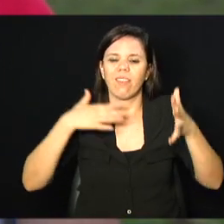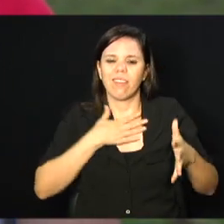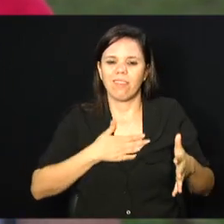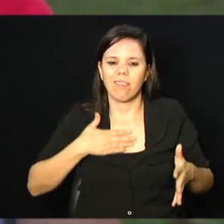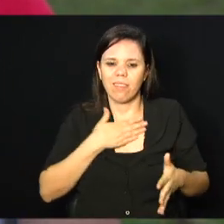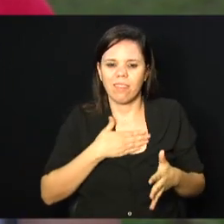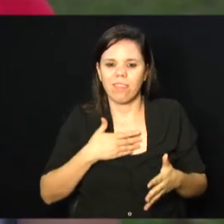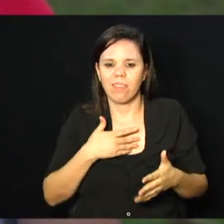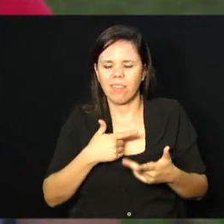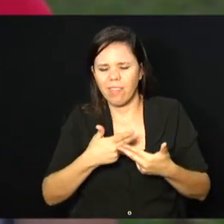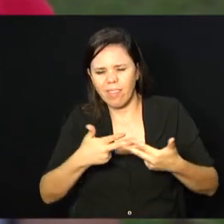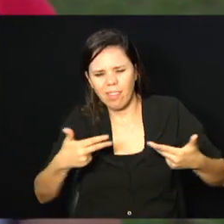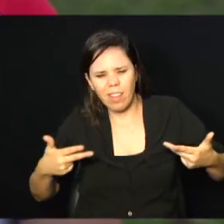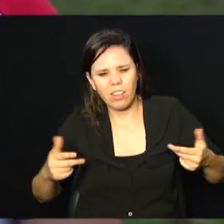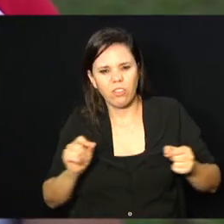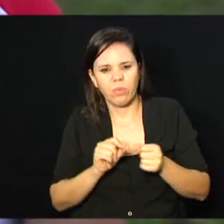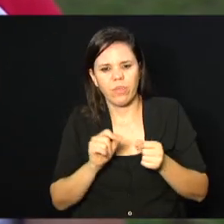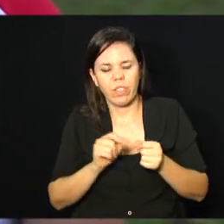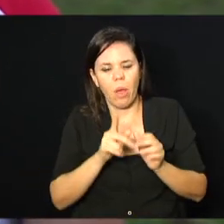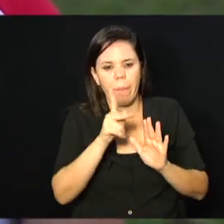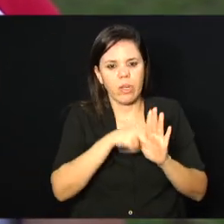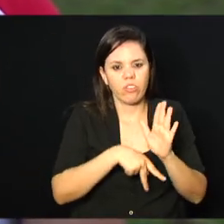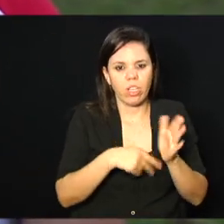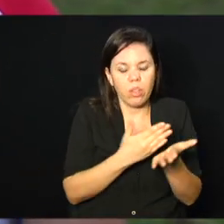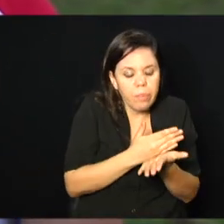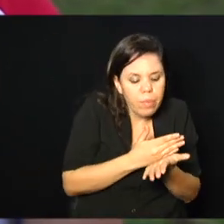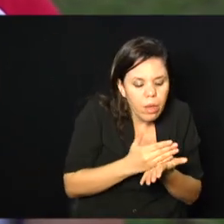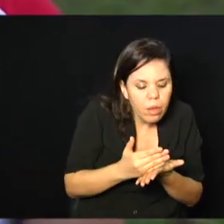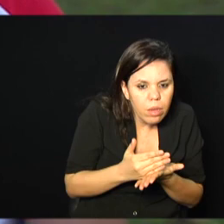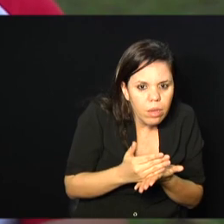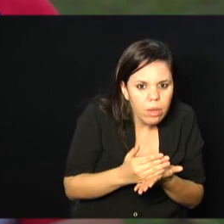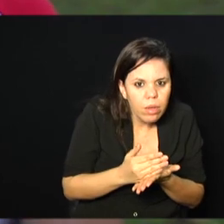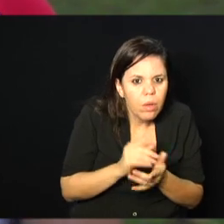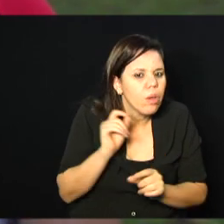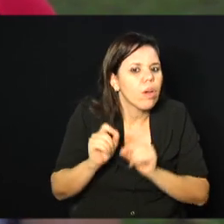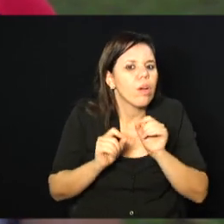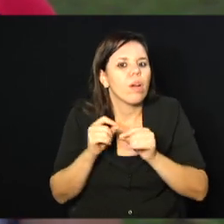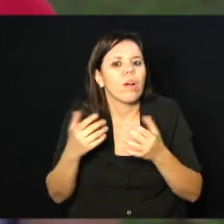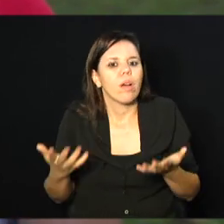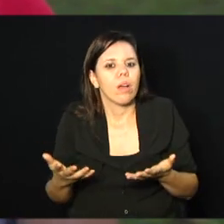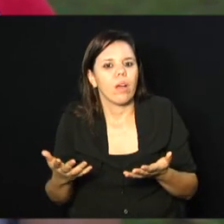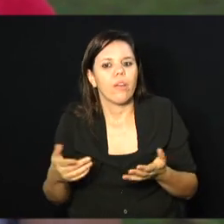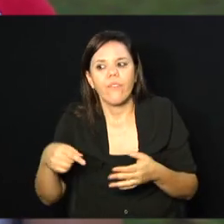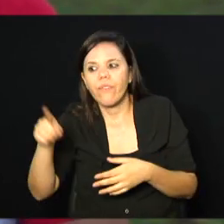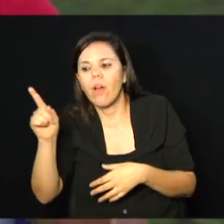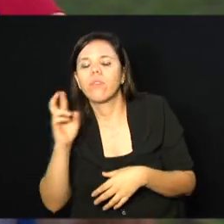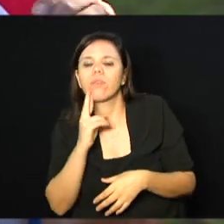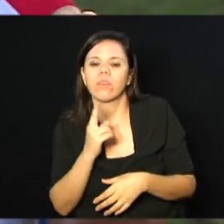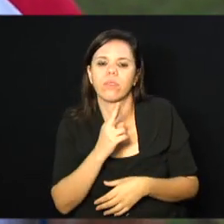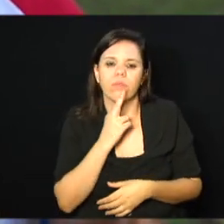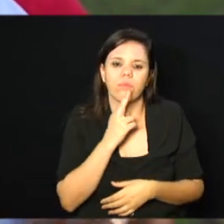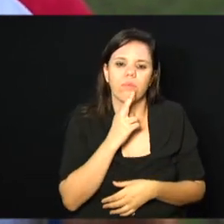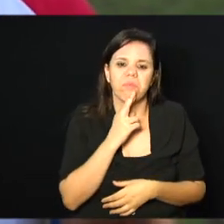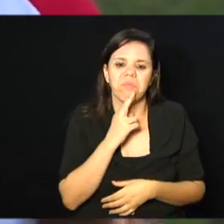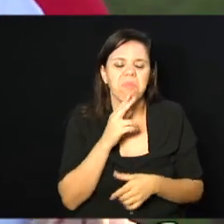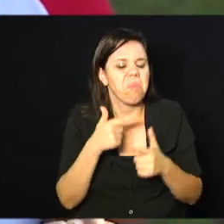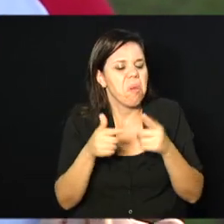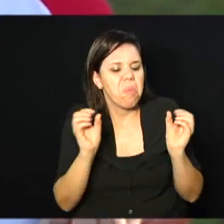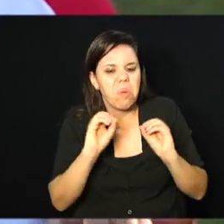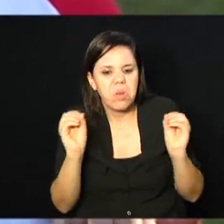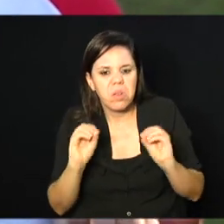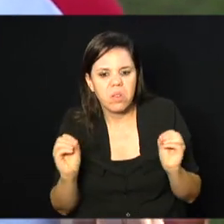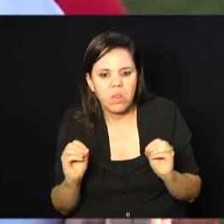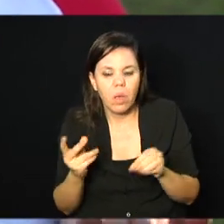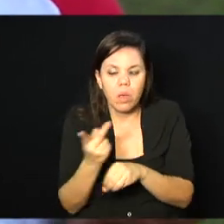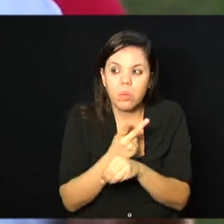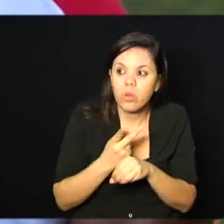o projeto é só uma alavanca. Para quê? Para que eles vão ao restaurante, sem problema nenhum, que eles procurem um outro